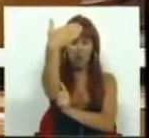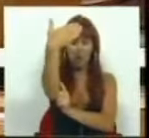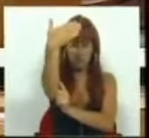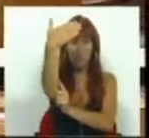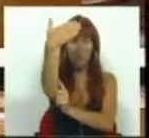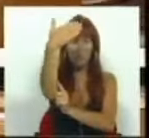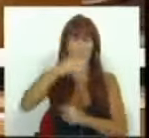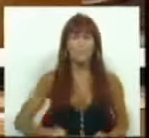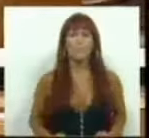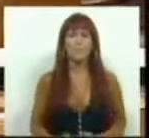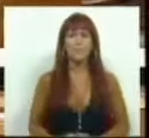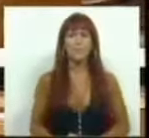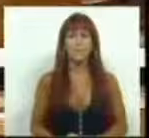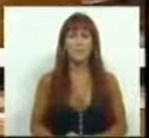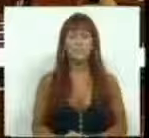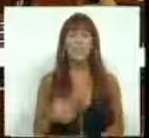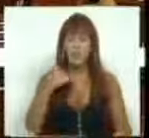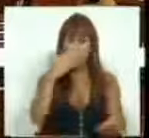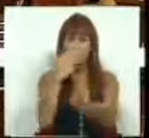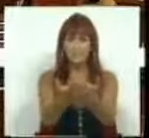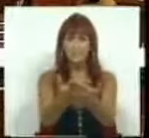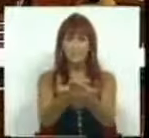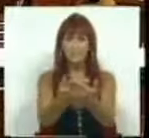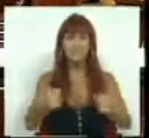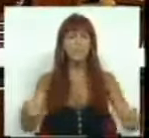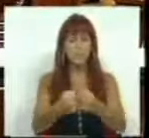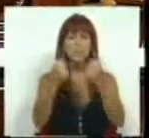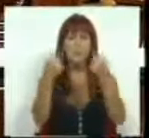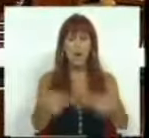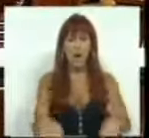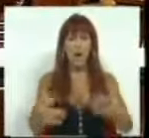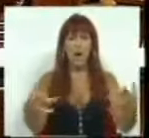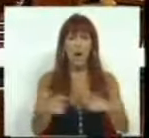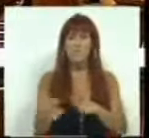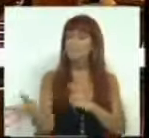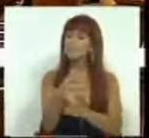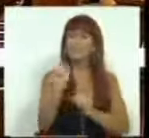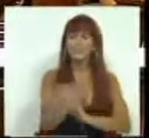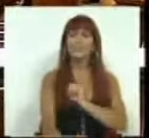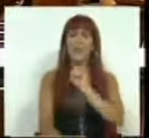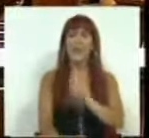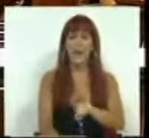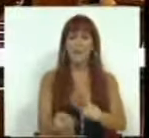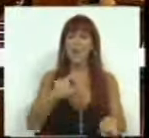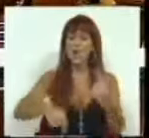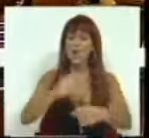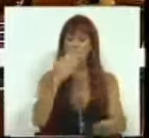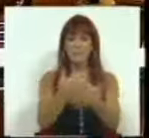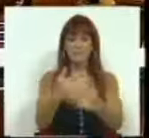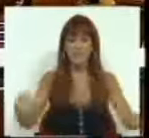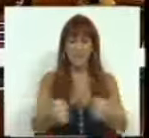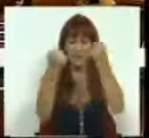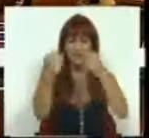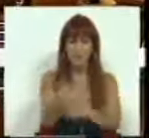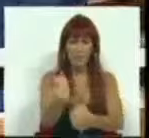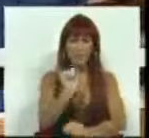perante um desafio nacional. Estamos perante um